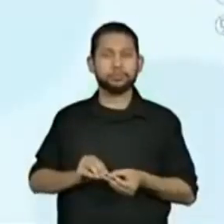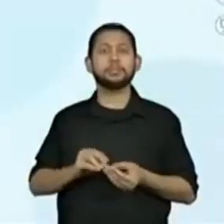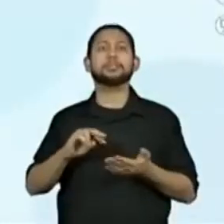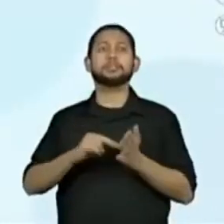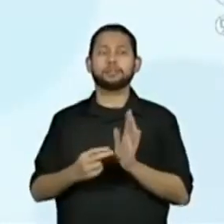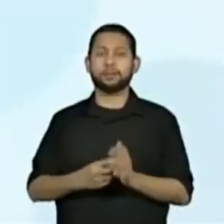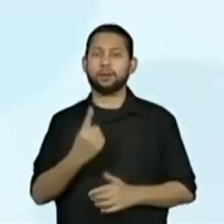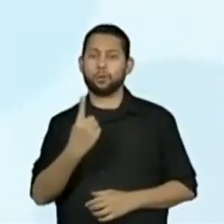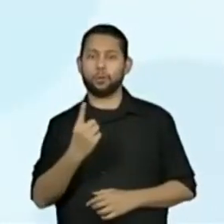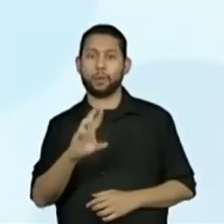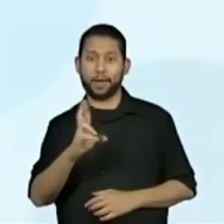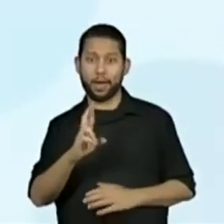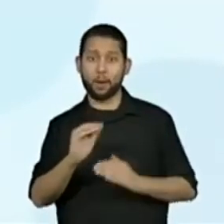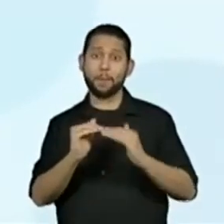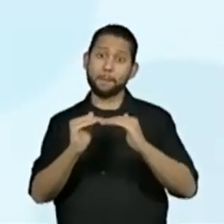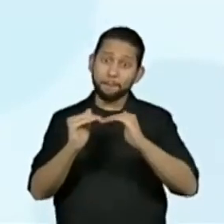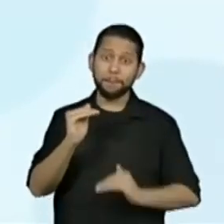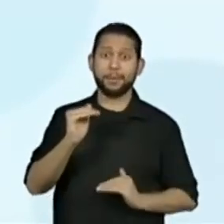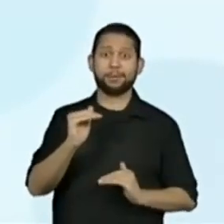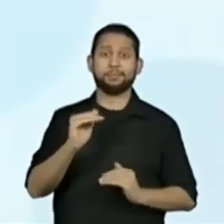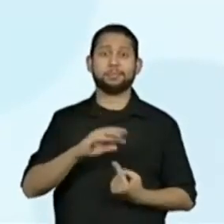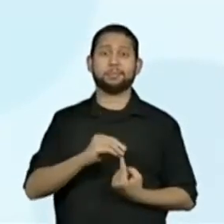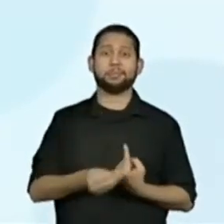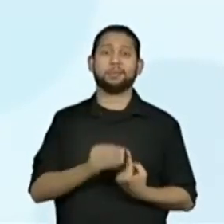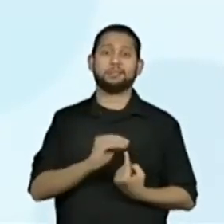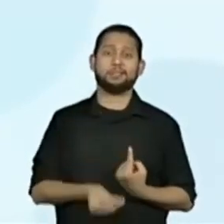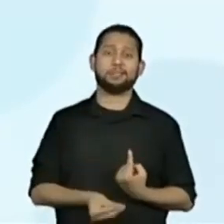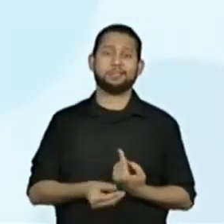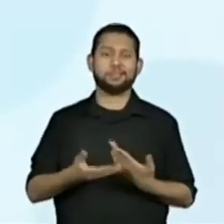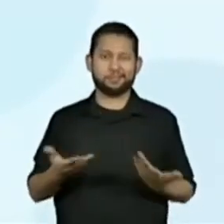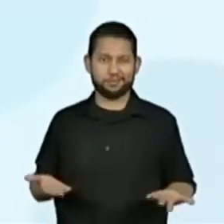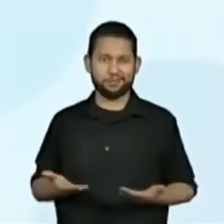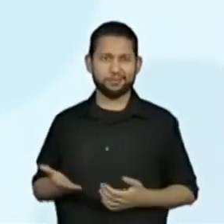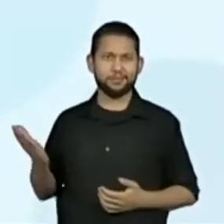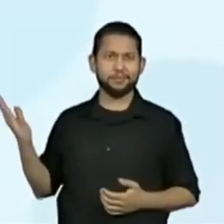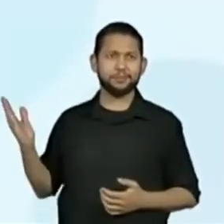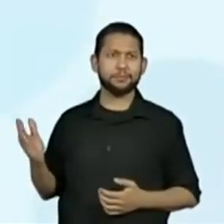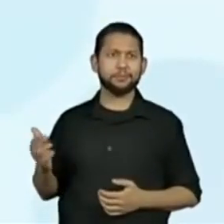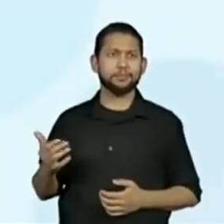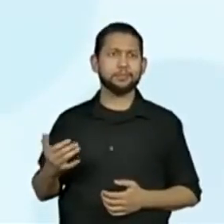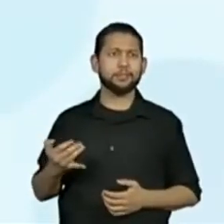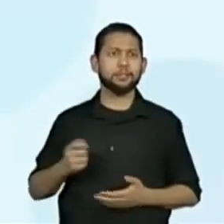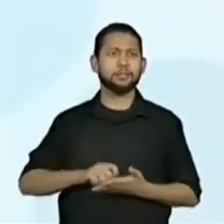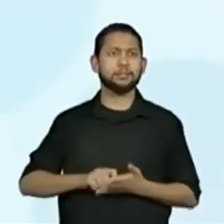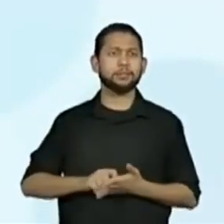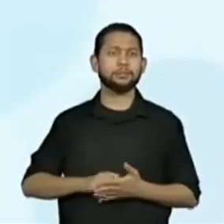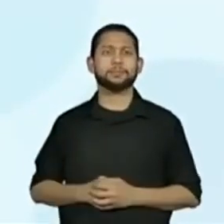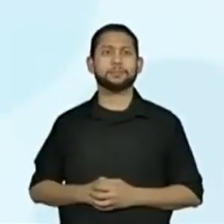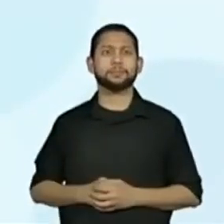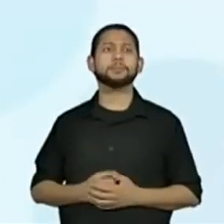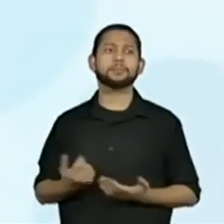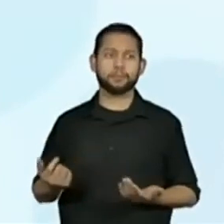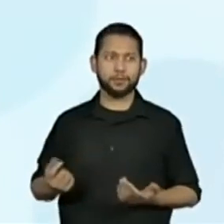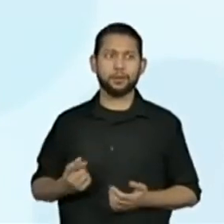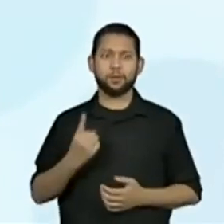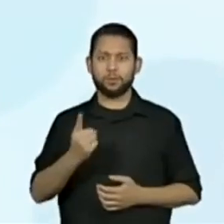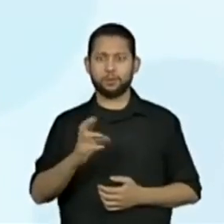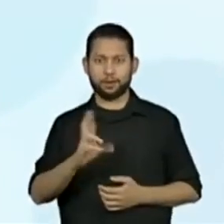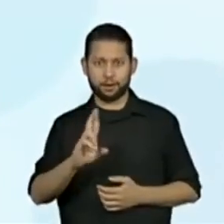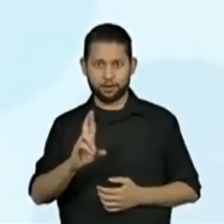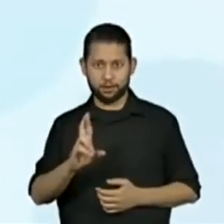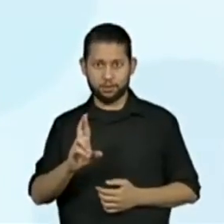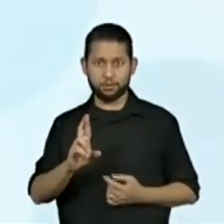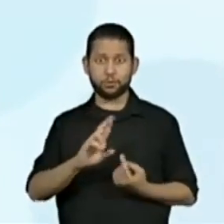Menor que R$,00. Opa! Deixa eu ver se a caneta volta. Ah, é R$,00.